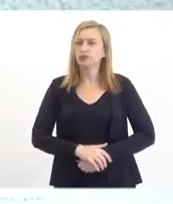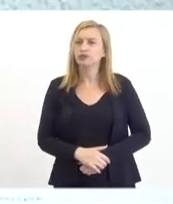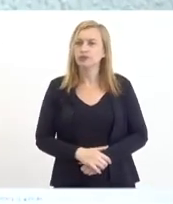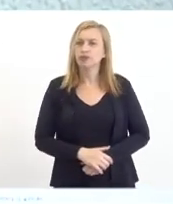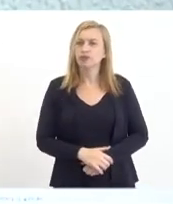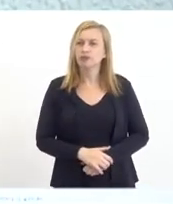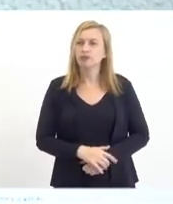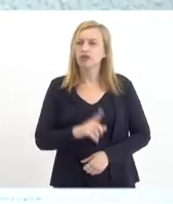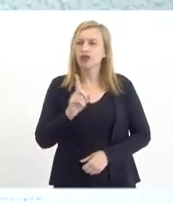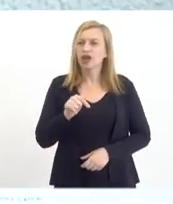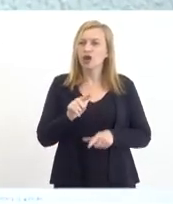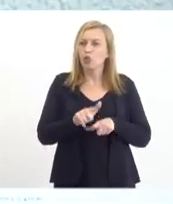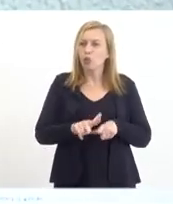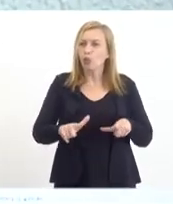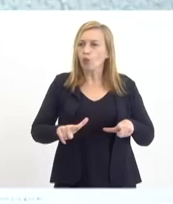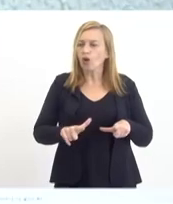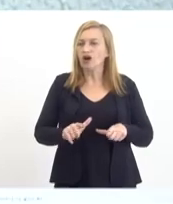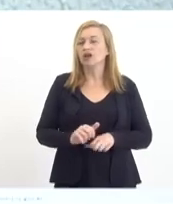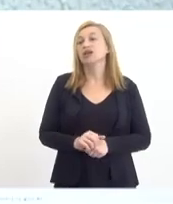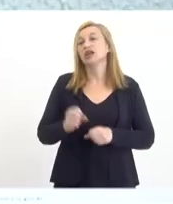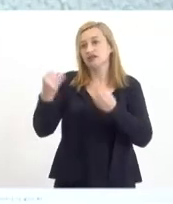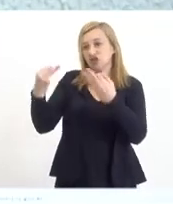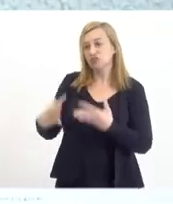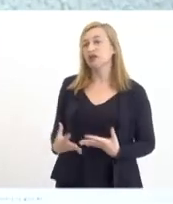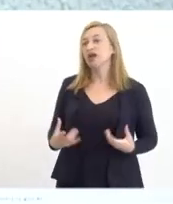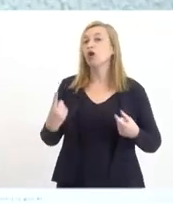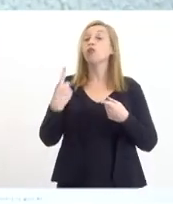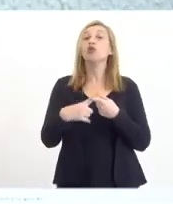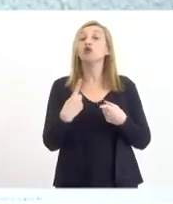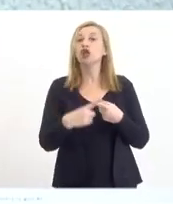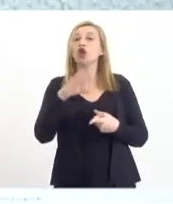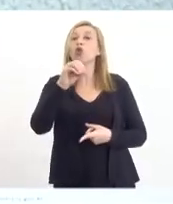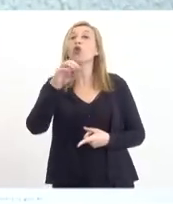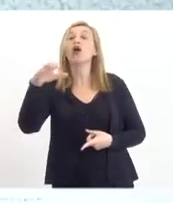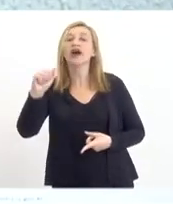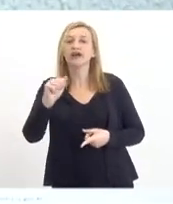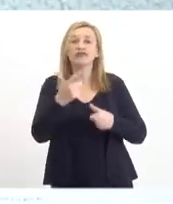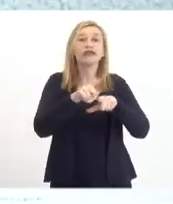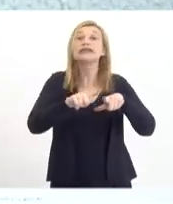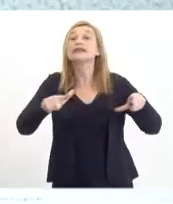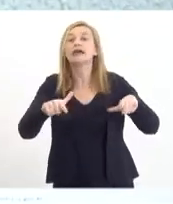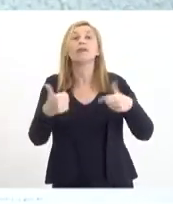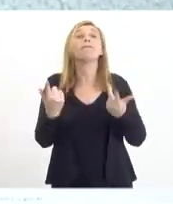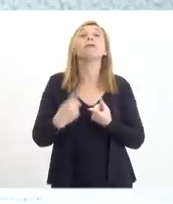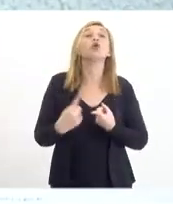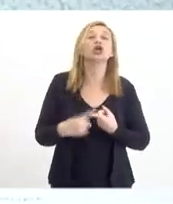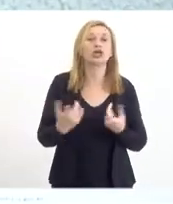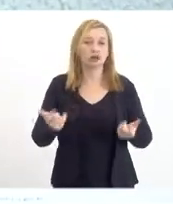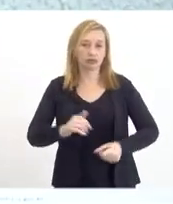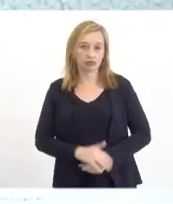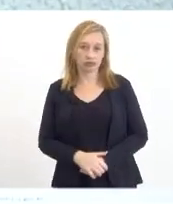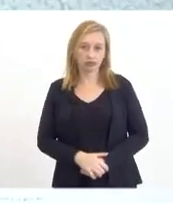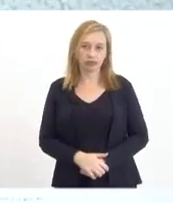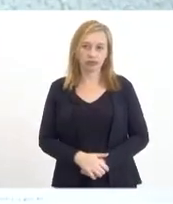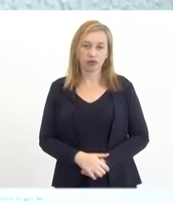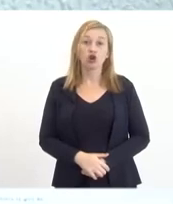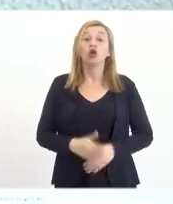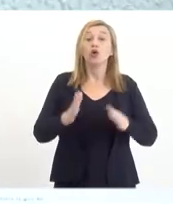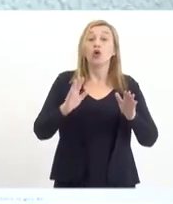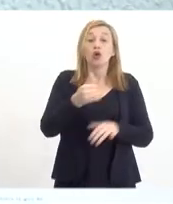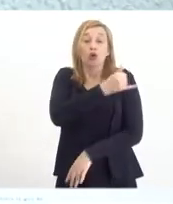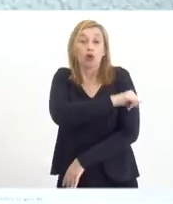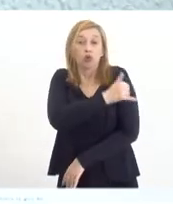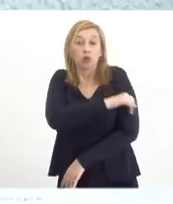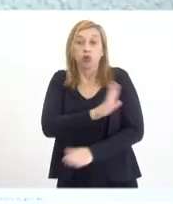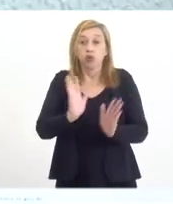ela é uca e ele vai explicar já o que é isso e o que isso quer dizer. Mas o fato é que o Rio hoje,